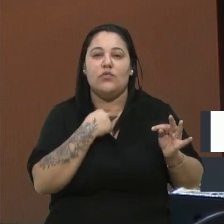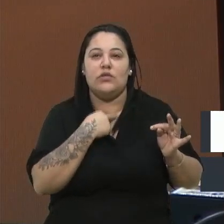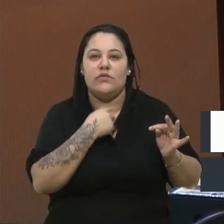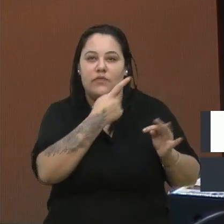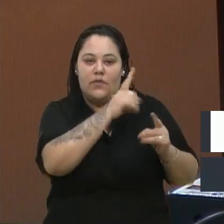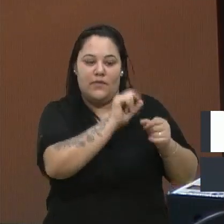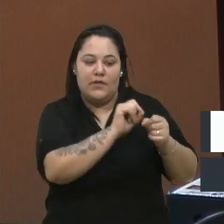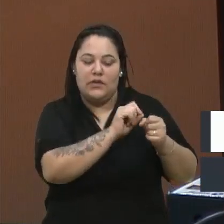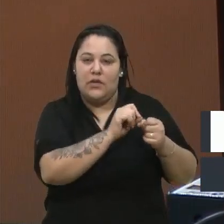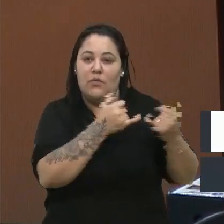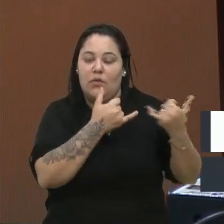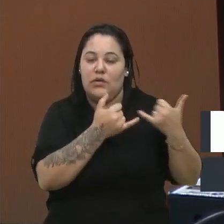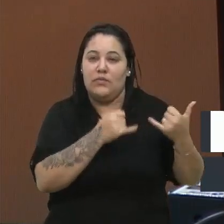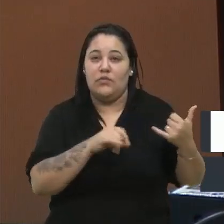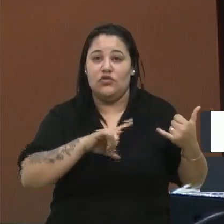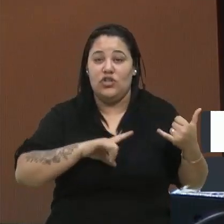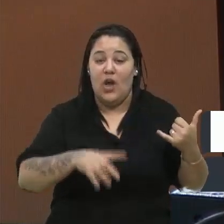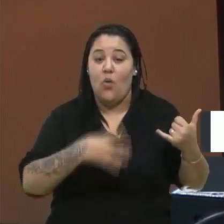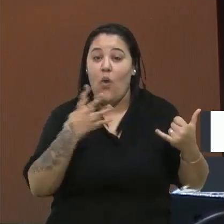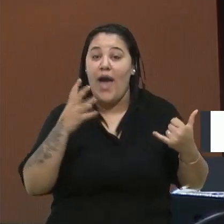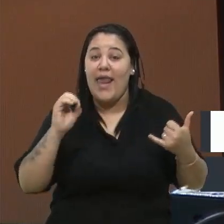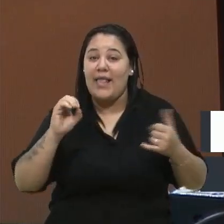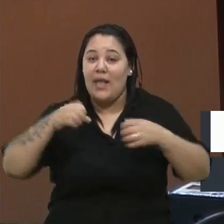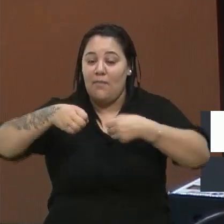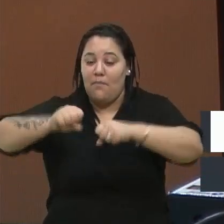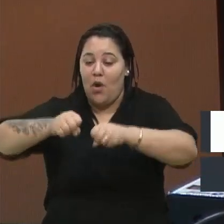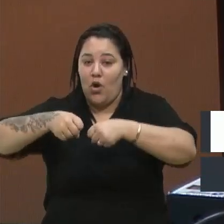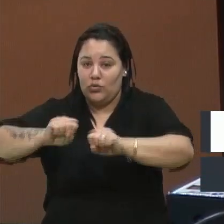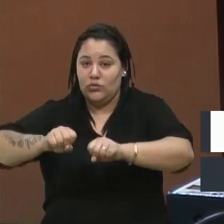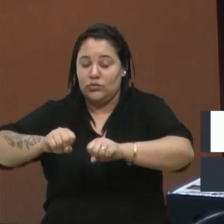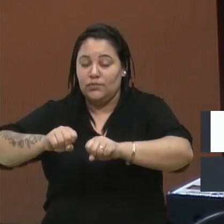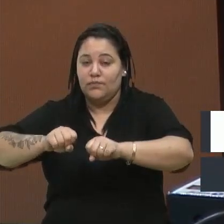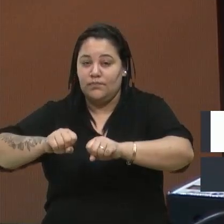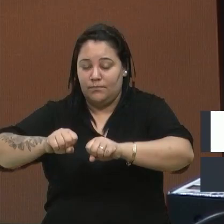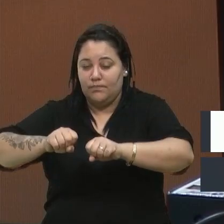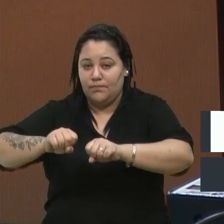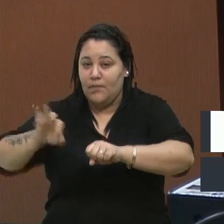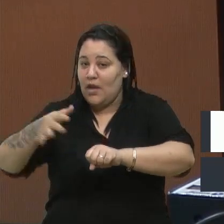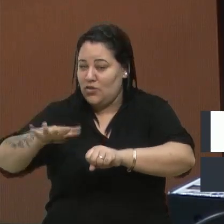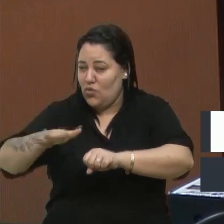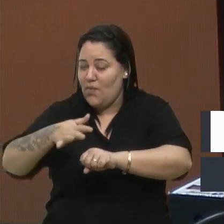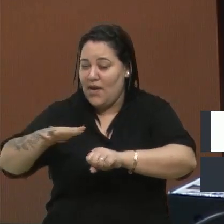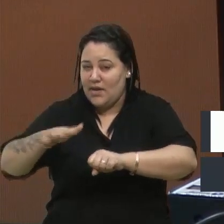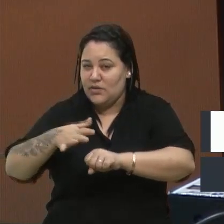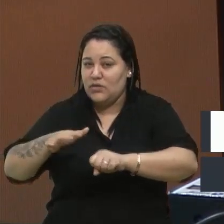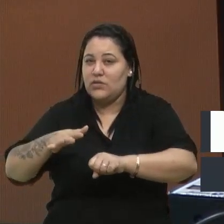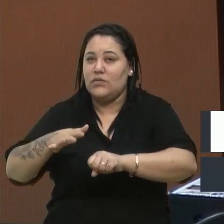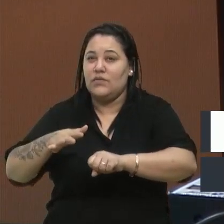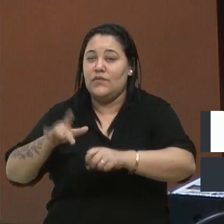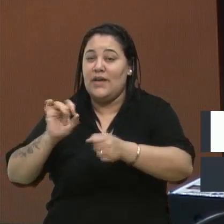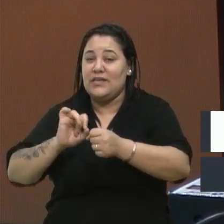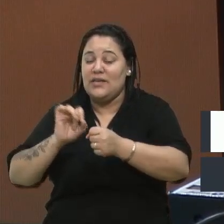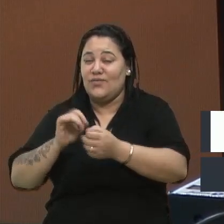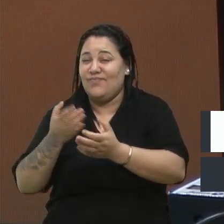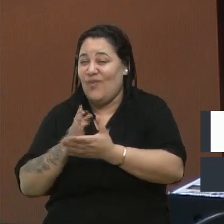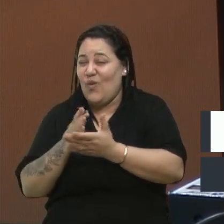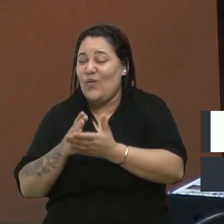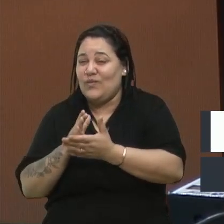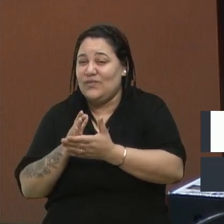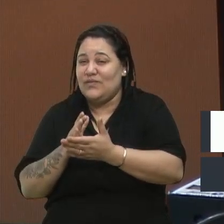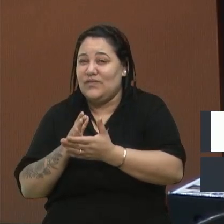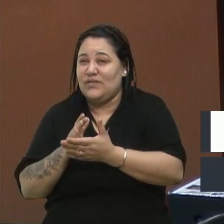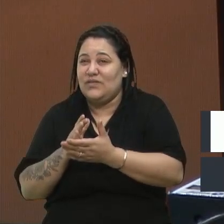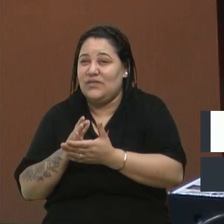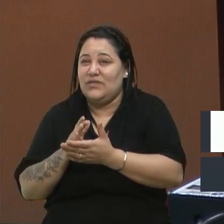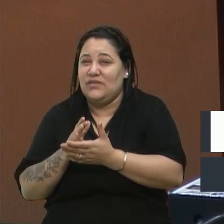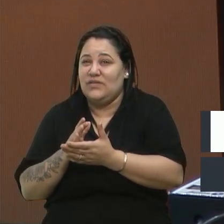40 motos, baderneiros, digamos assim, no dia em específico, e foi com